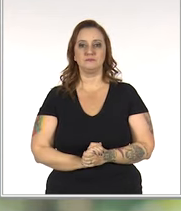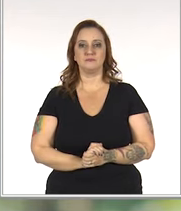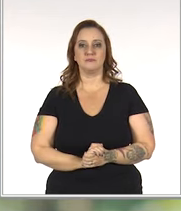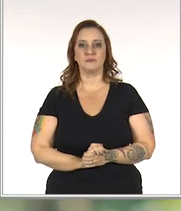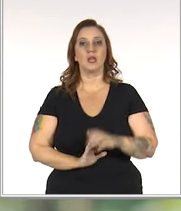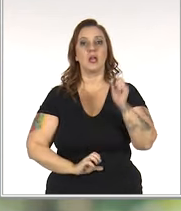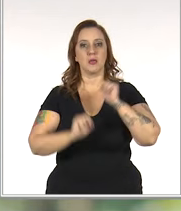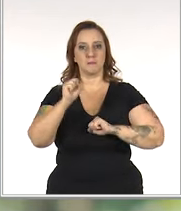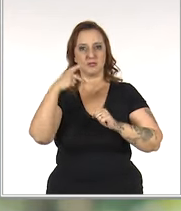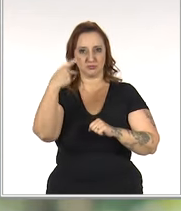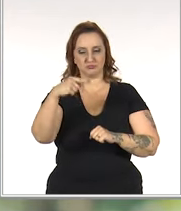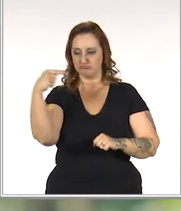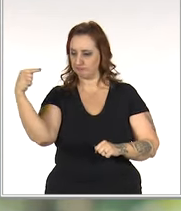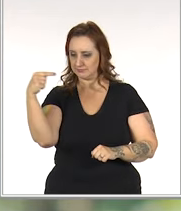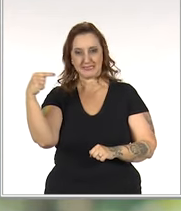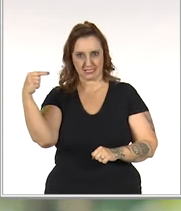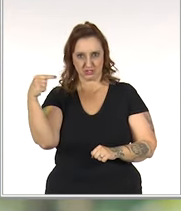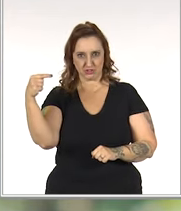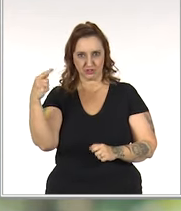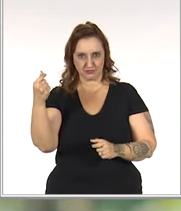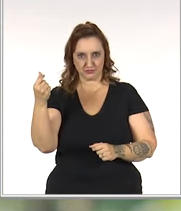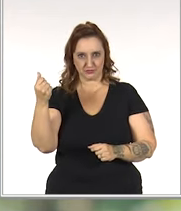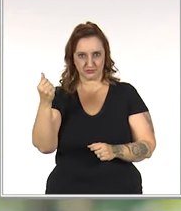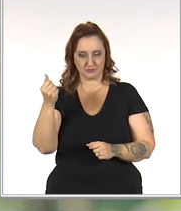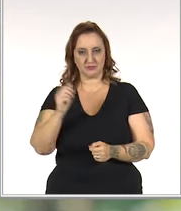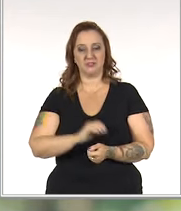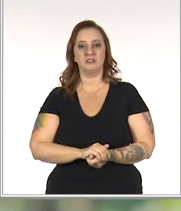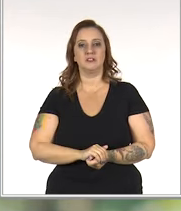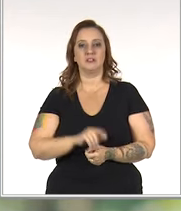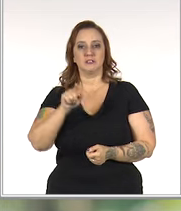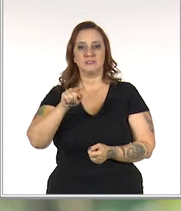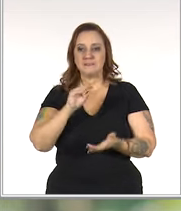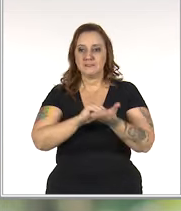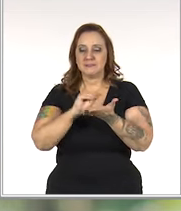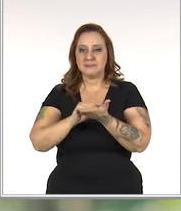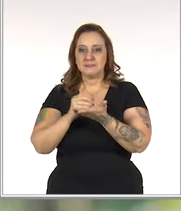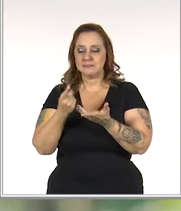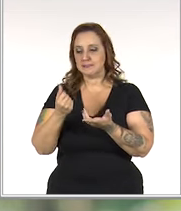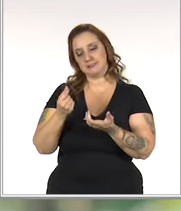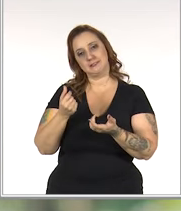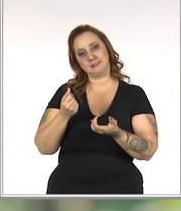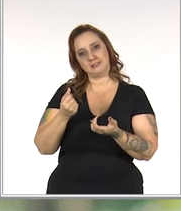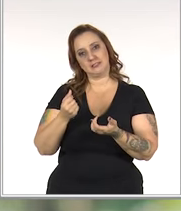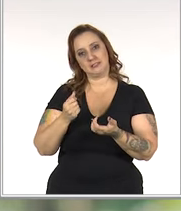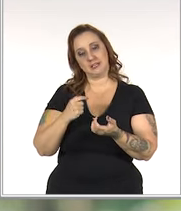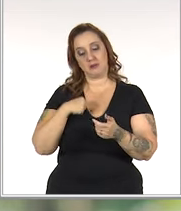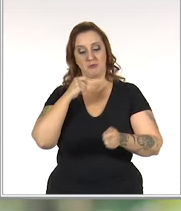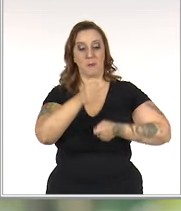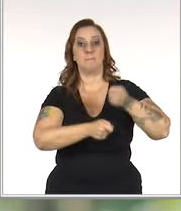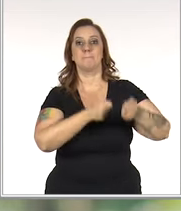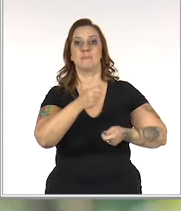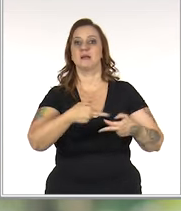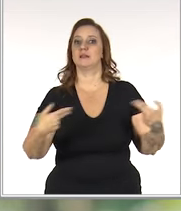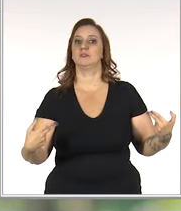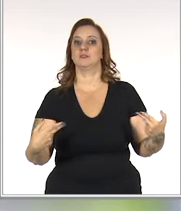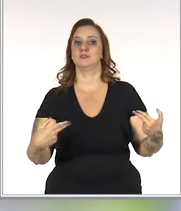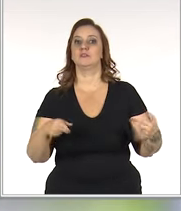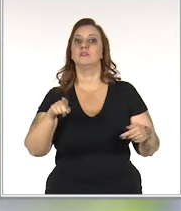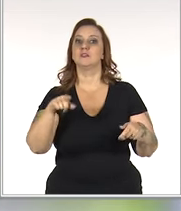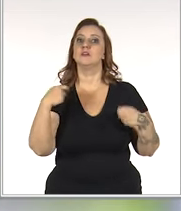A sua empresa está no vermelho. Você está faltando caixa para honrar as obrigações.